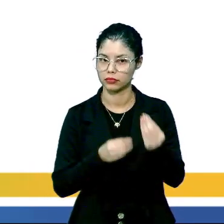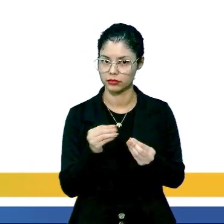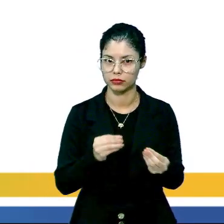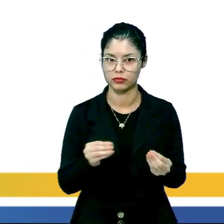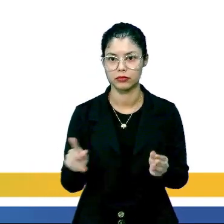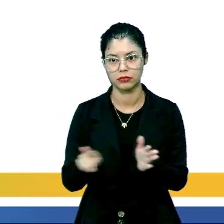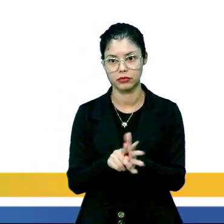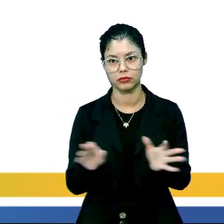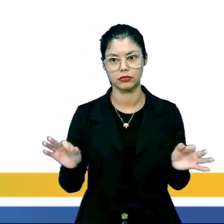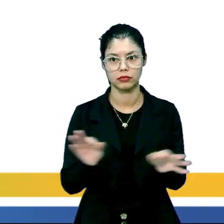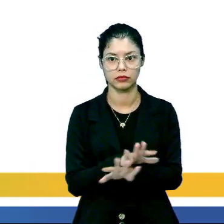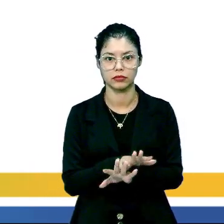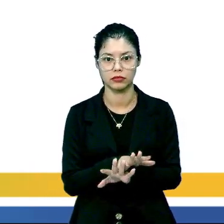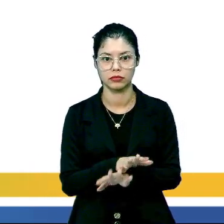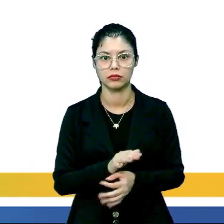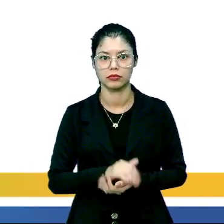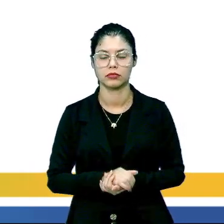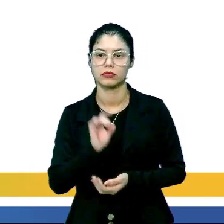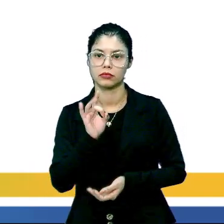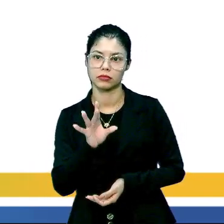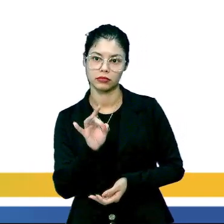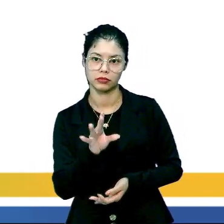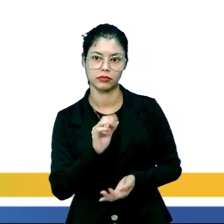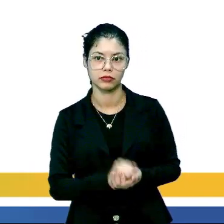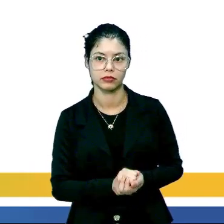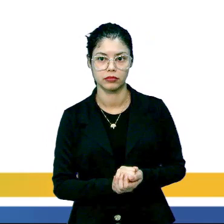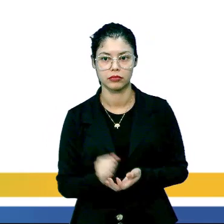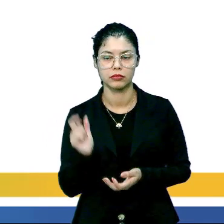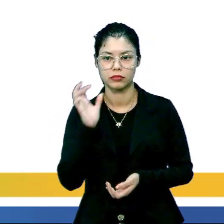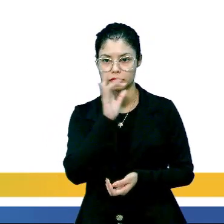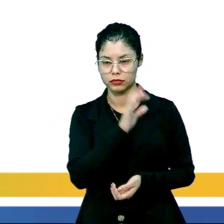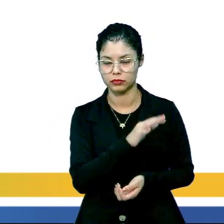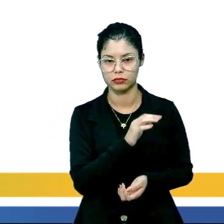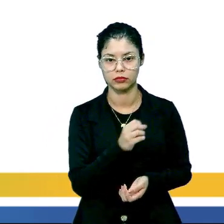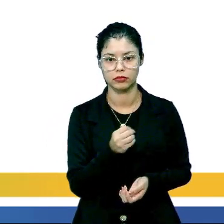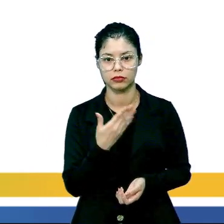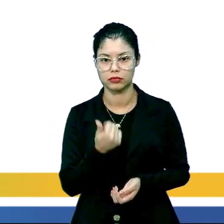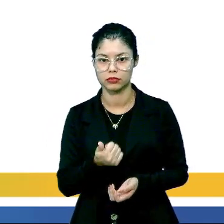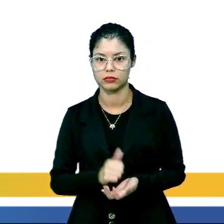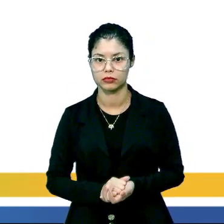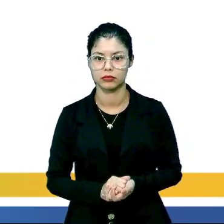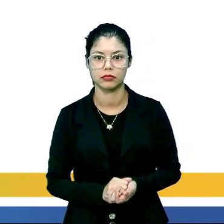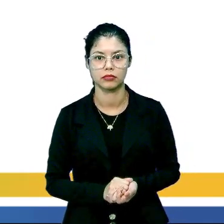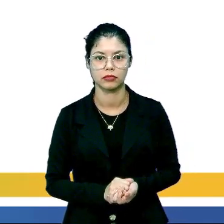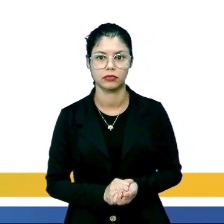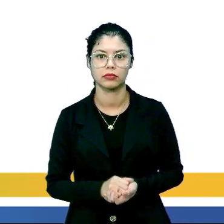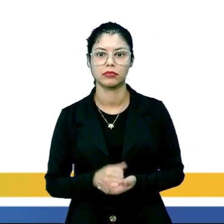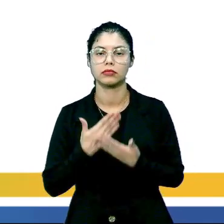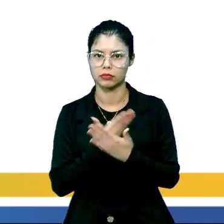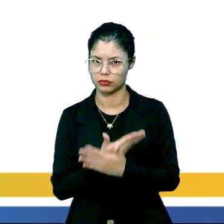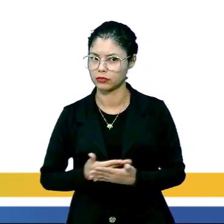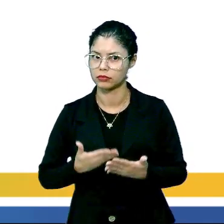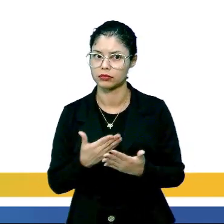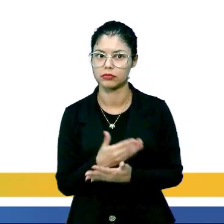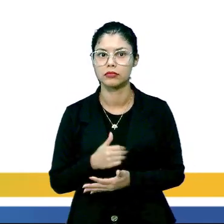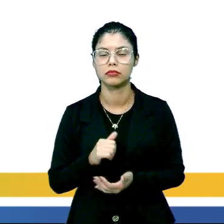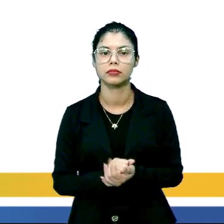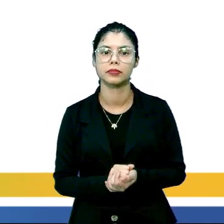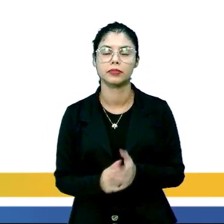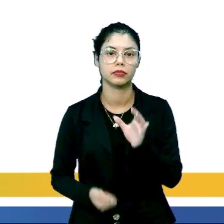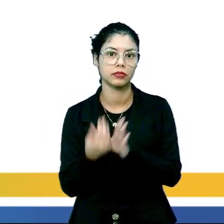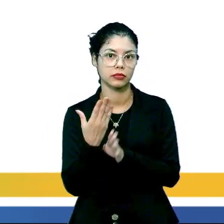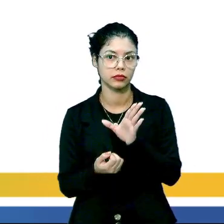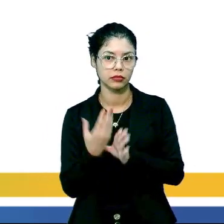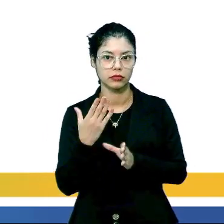vai afetar os animais. Não é nada disso. É somente o aquecimento das águas, tudo bem? Então, cuidado, tá? Usina nuclear, quem